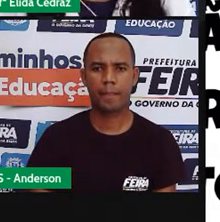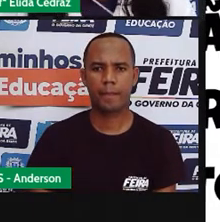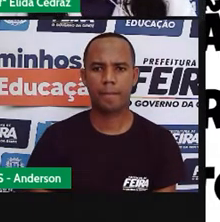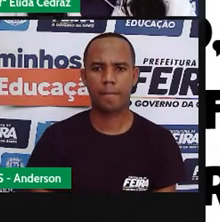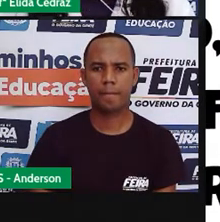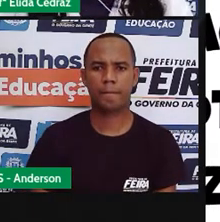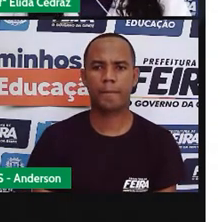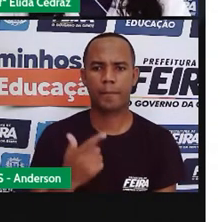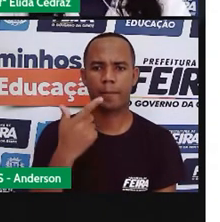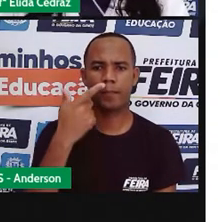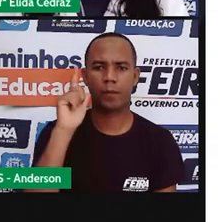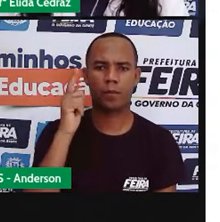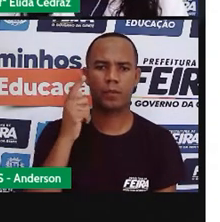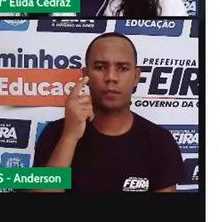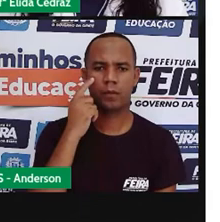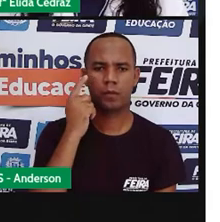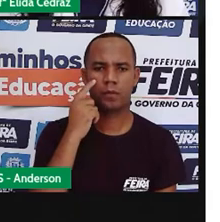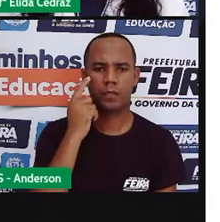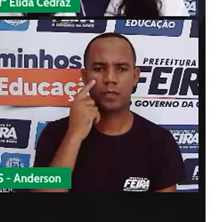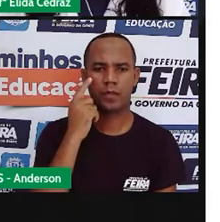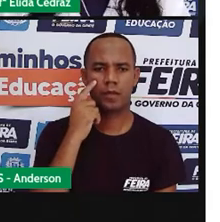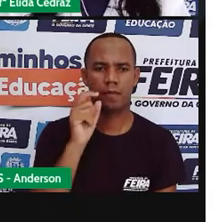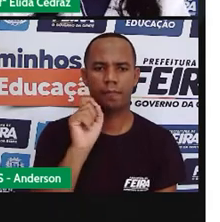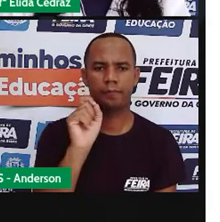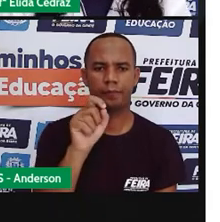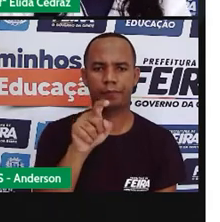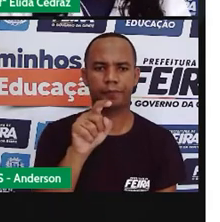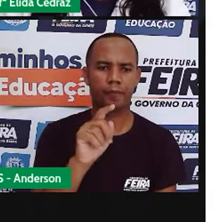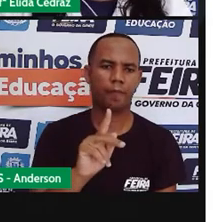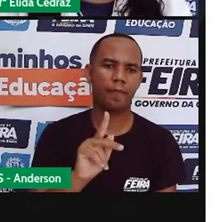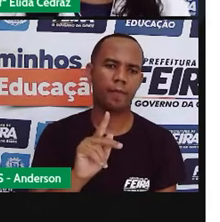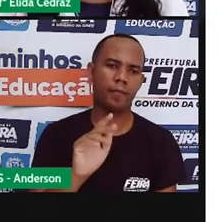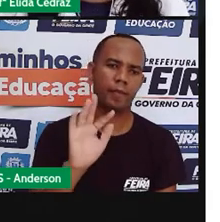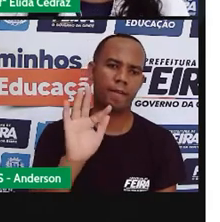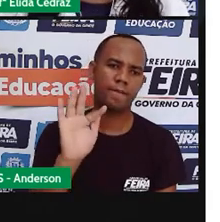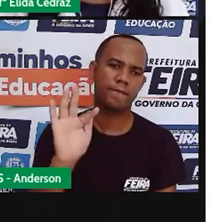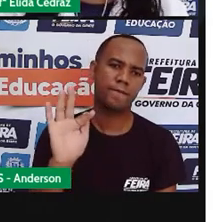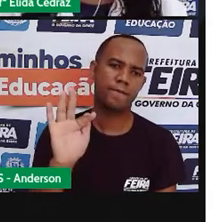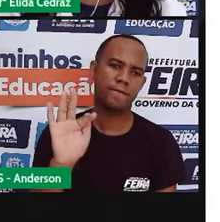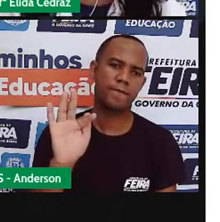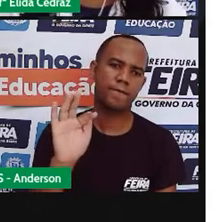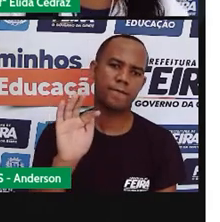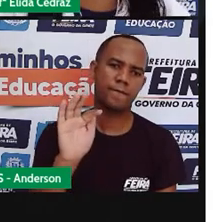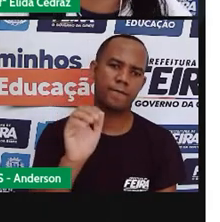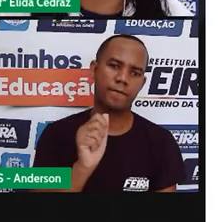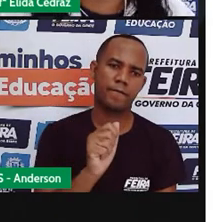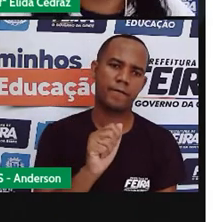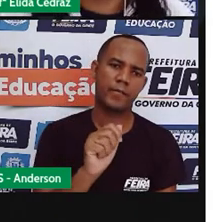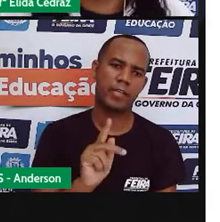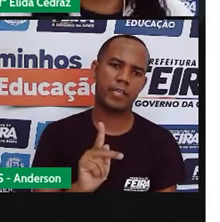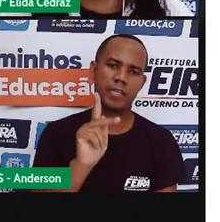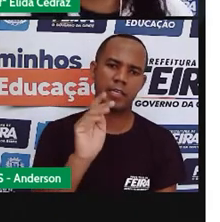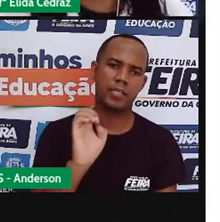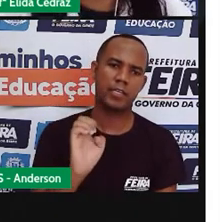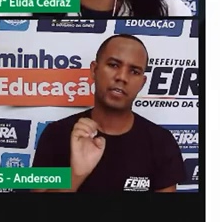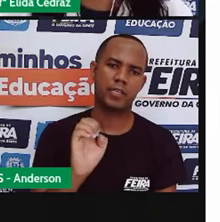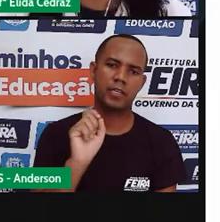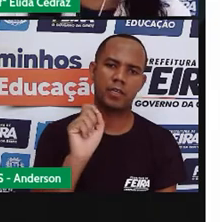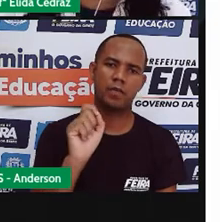outra coisa que é muito importante e a gente tem sido bombardeado fake news